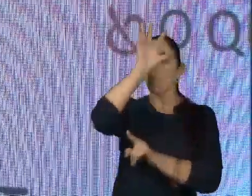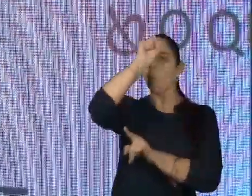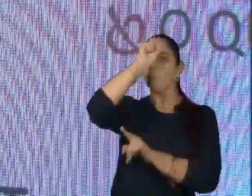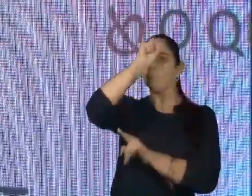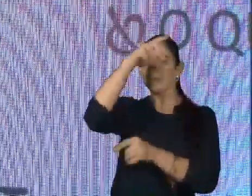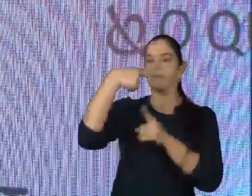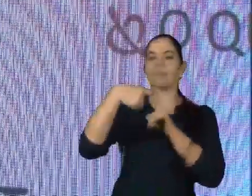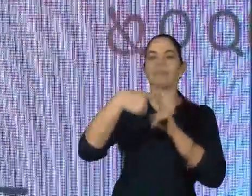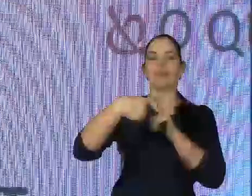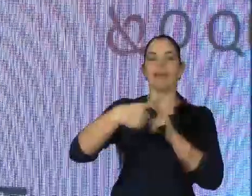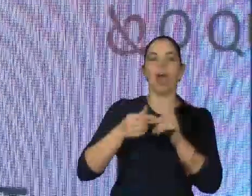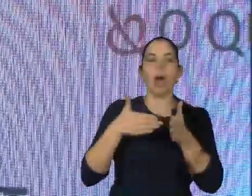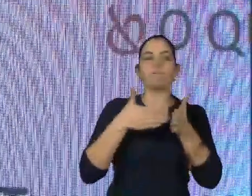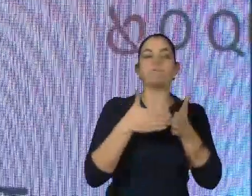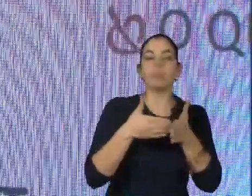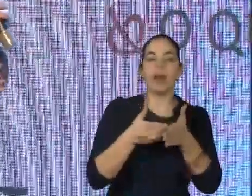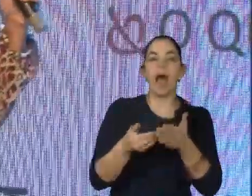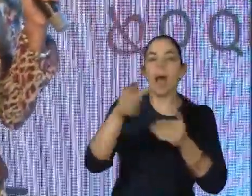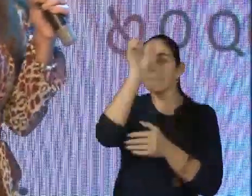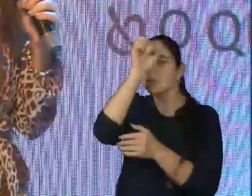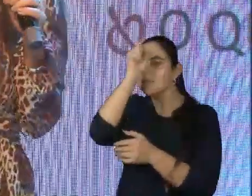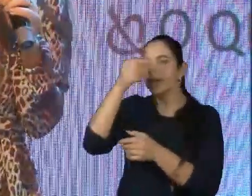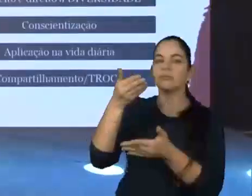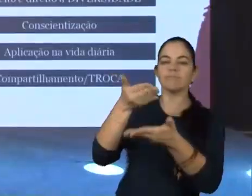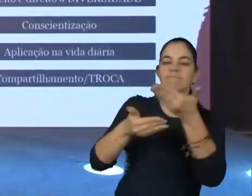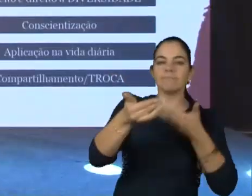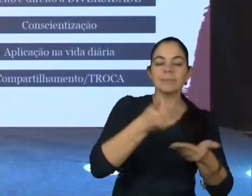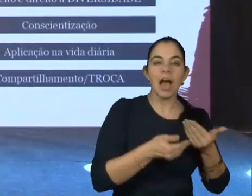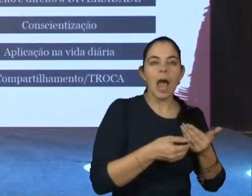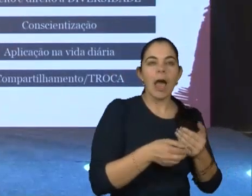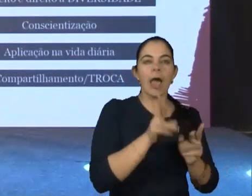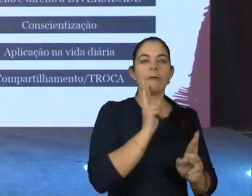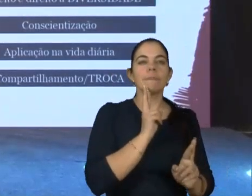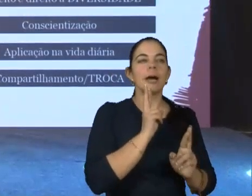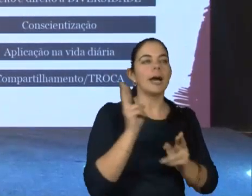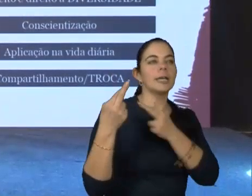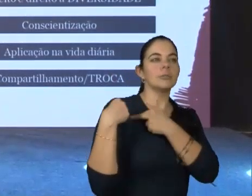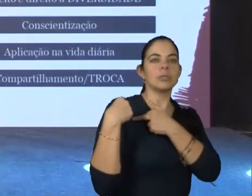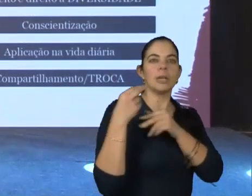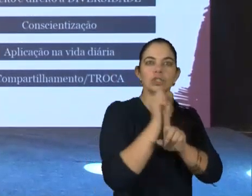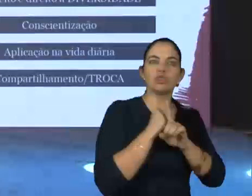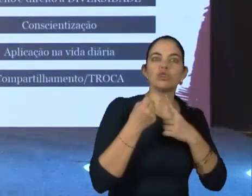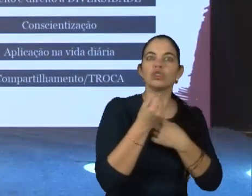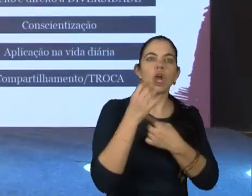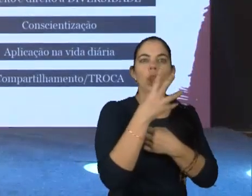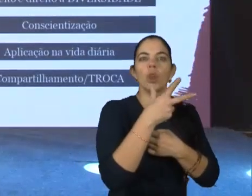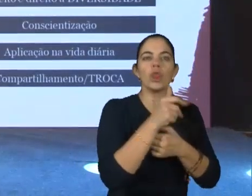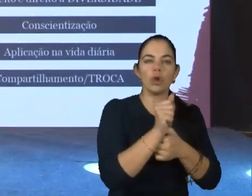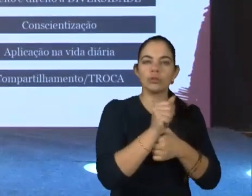com essa convivência. Um aprendizado mútuo. Responsabilidade social. Preciso entender que todos nós somos